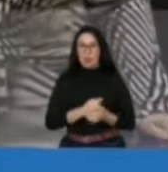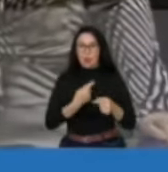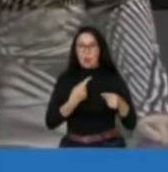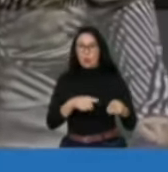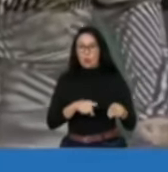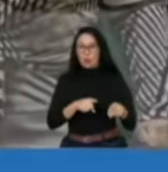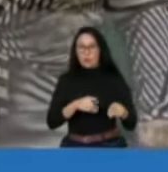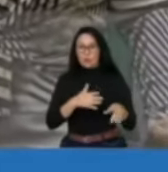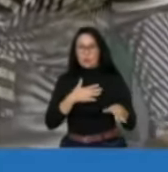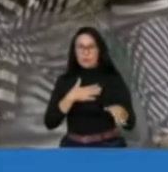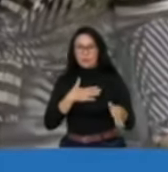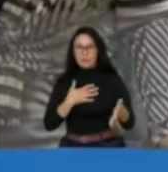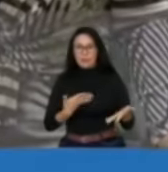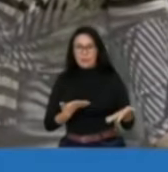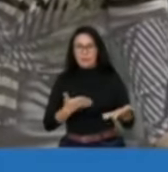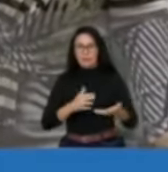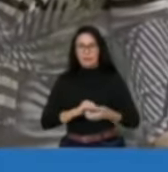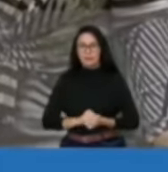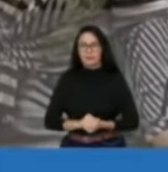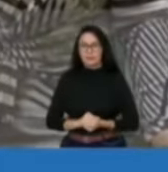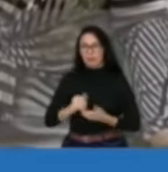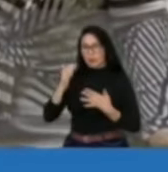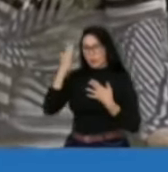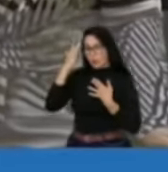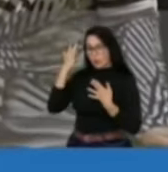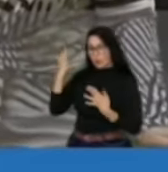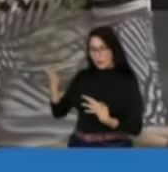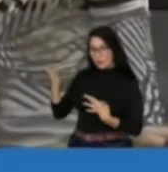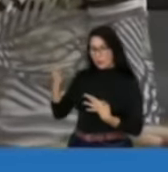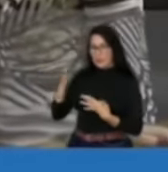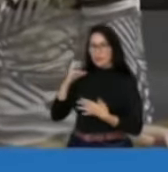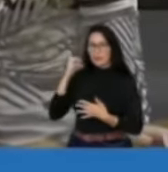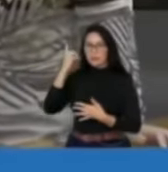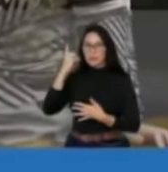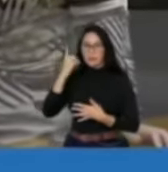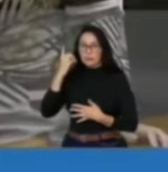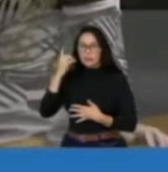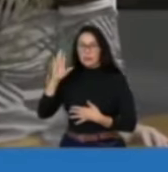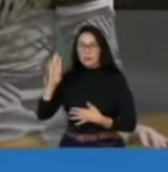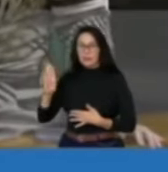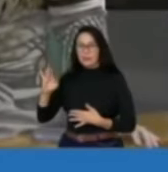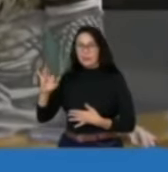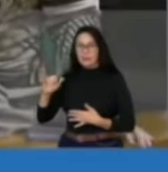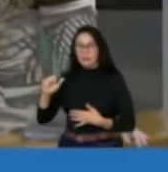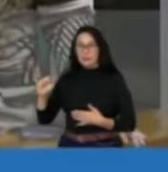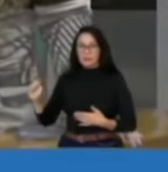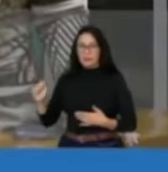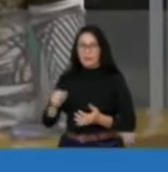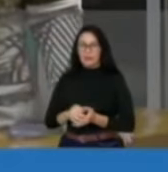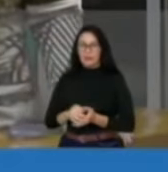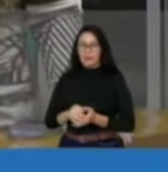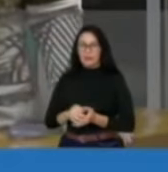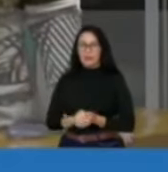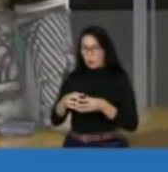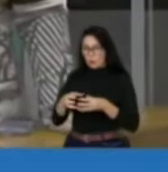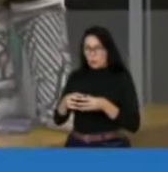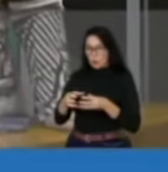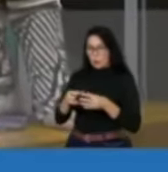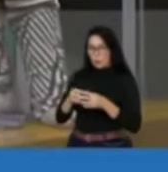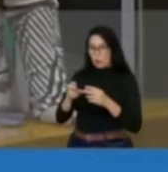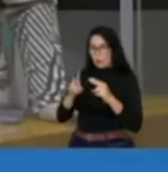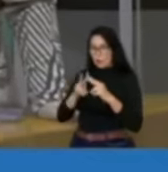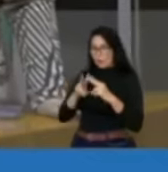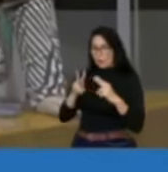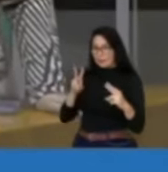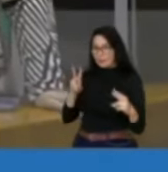Agradeço pela solidariedade, deputada Bia, líder da minoria que está comigo, aliás, uma sessão remota. Fiz questão de estar aqui, não só para